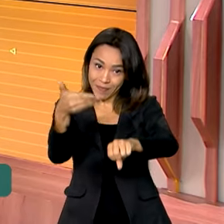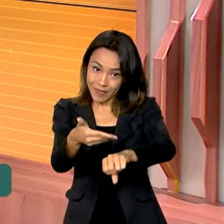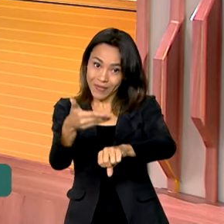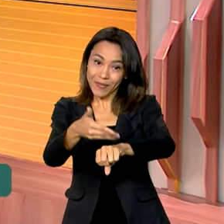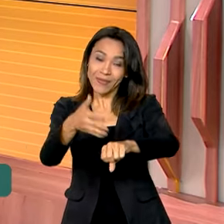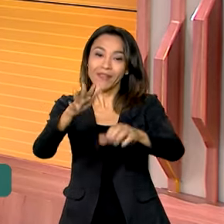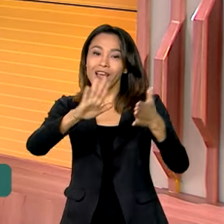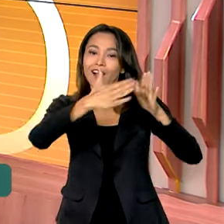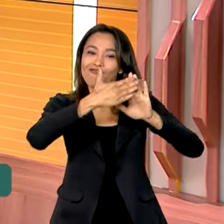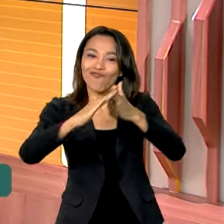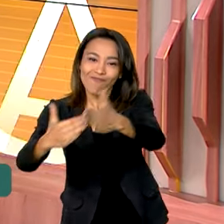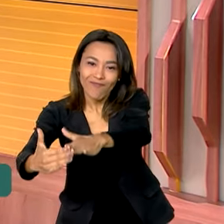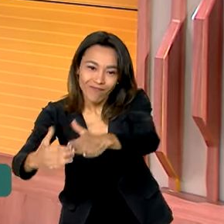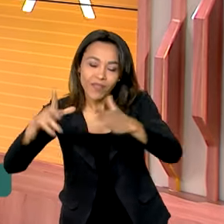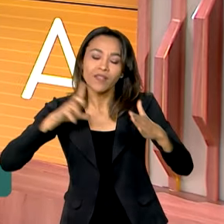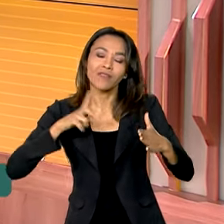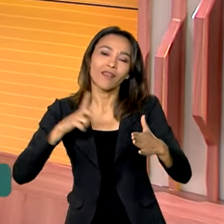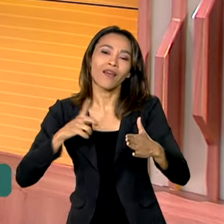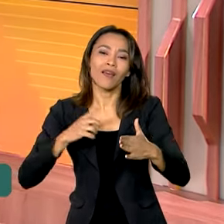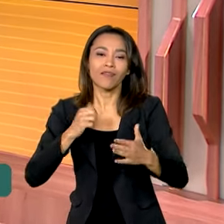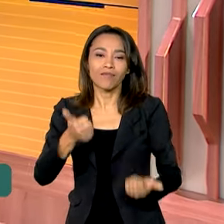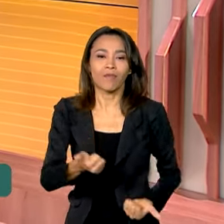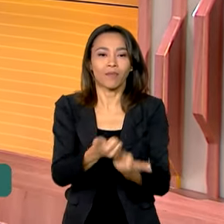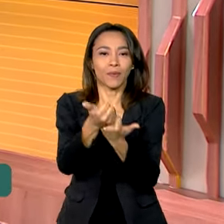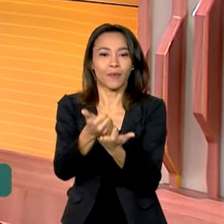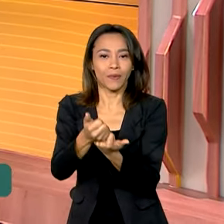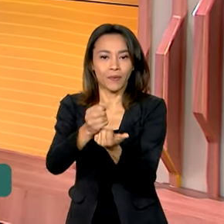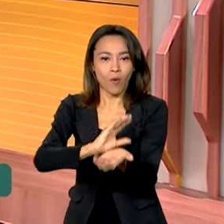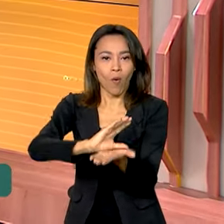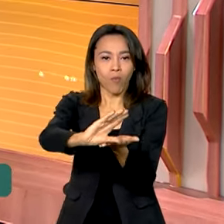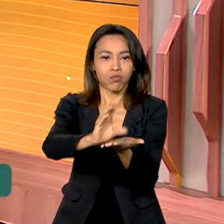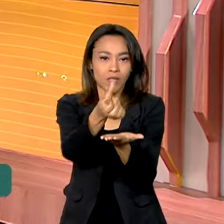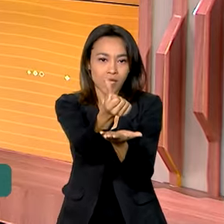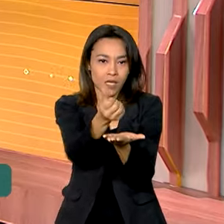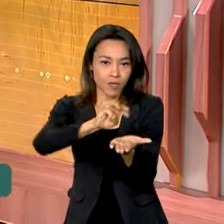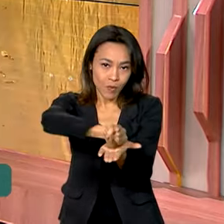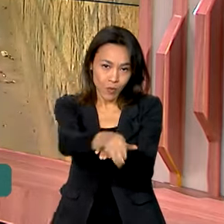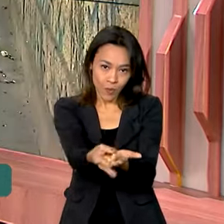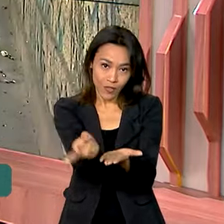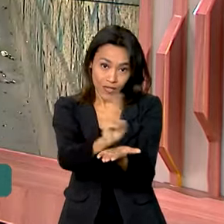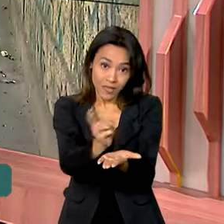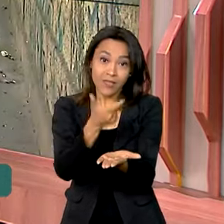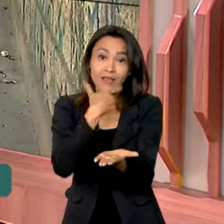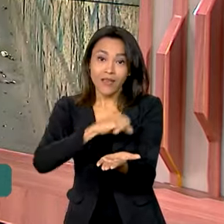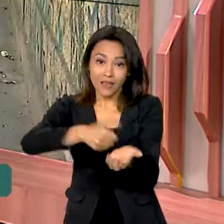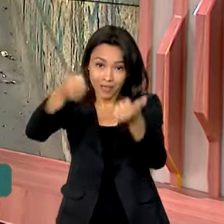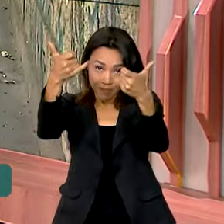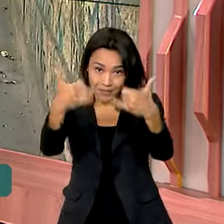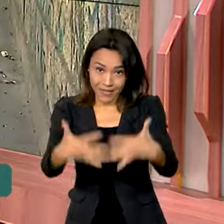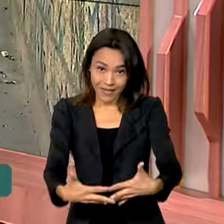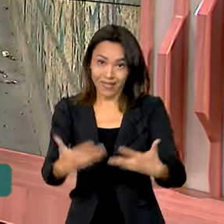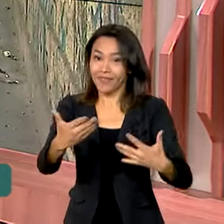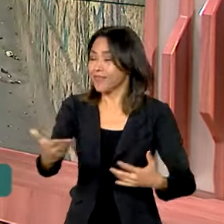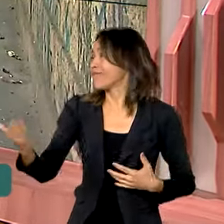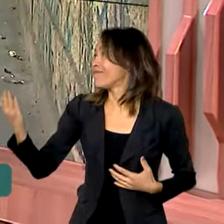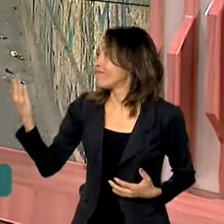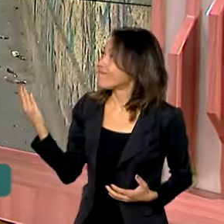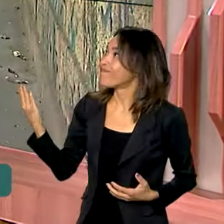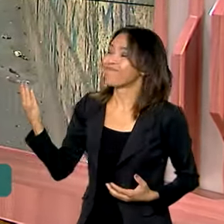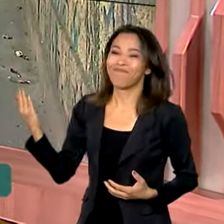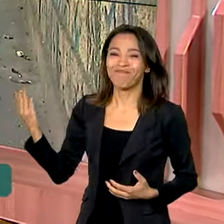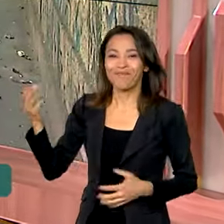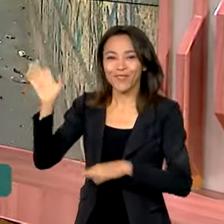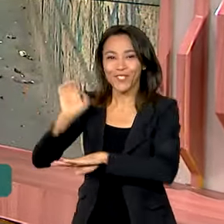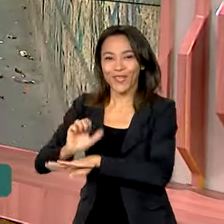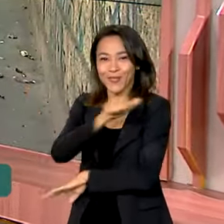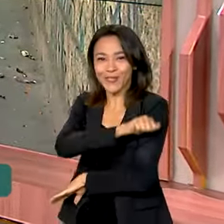Periferia, que conta com investimentos de 6 milhões de reais. E quem tem os detalhes é a repórter Flávia Grossi, do